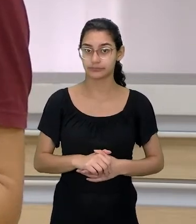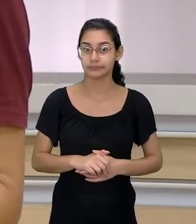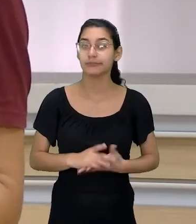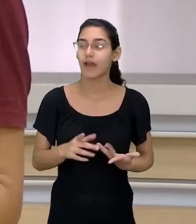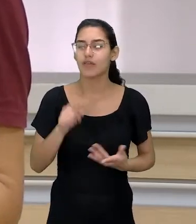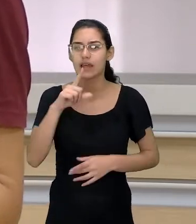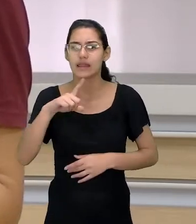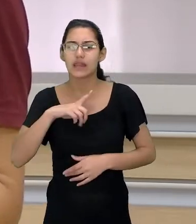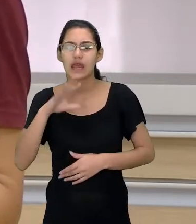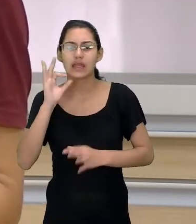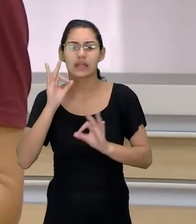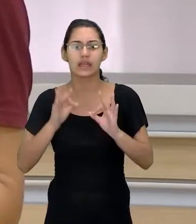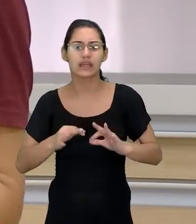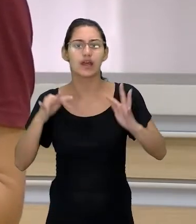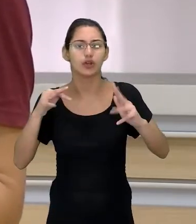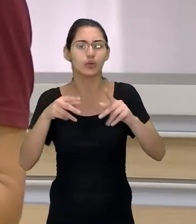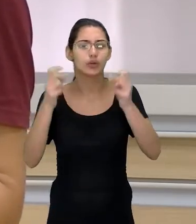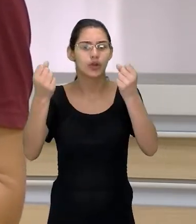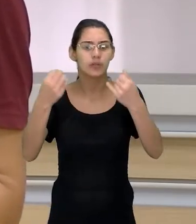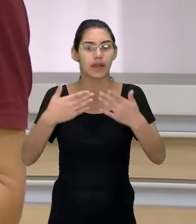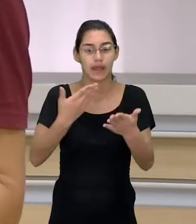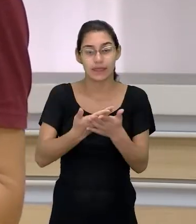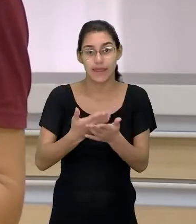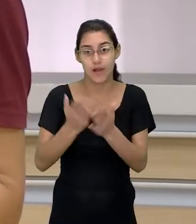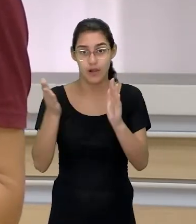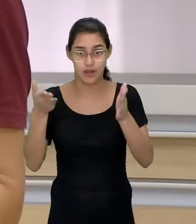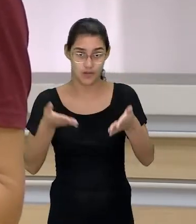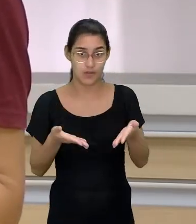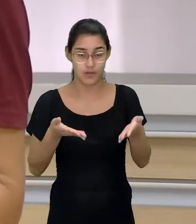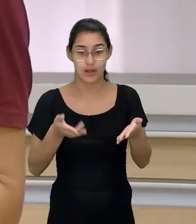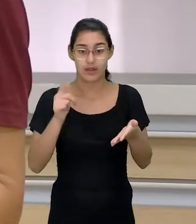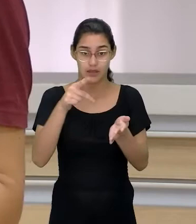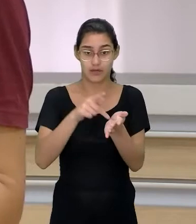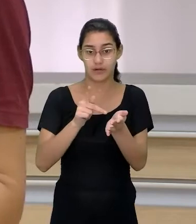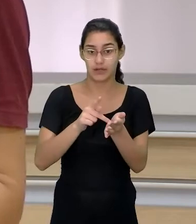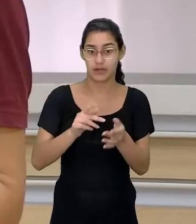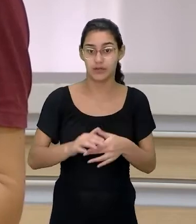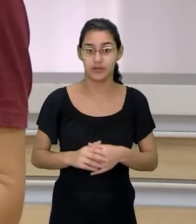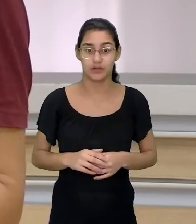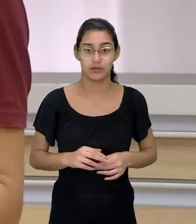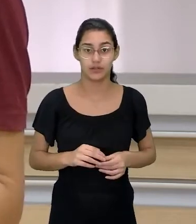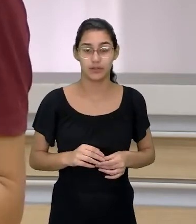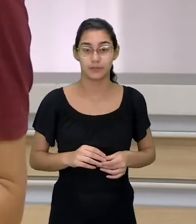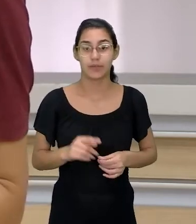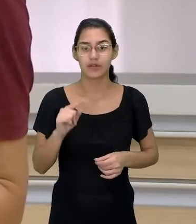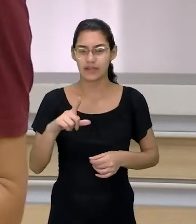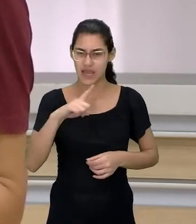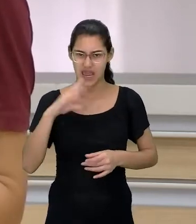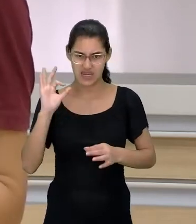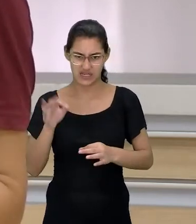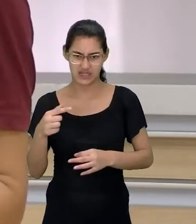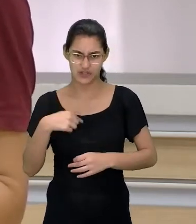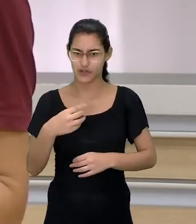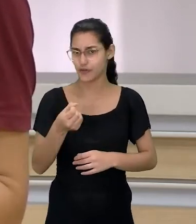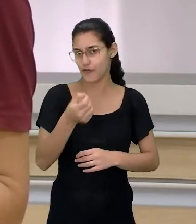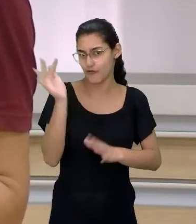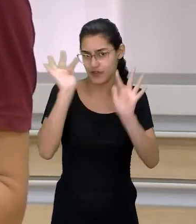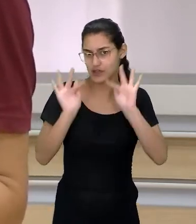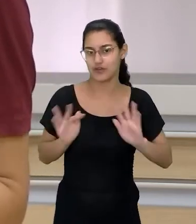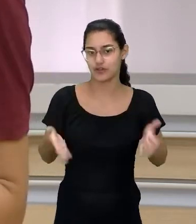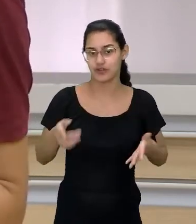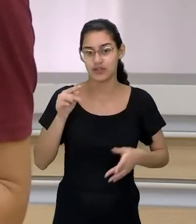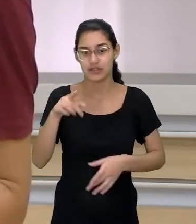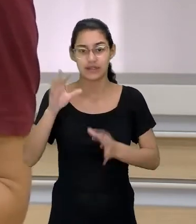Você tem certeza que tudo o eu falei nessa aula é verdade? Você tem certeza que eu estou de bom humor hoje?